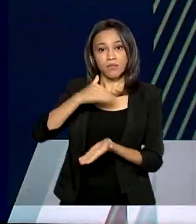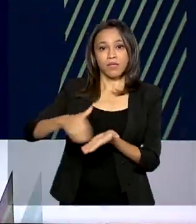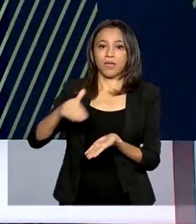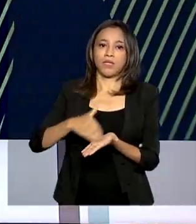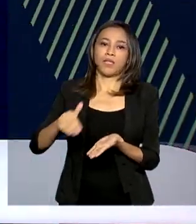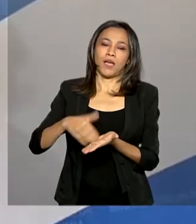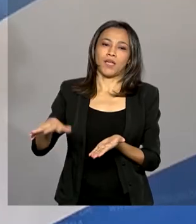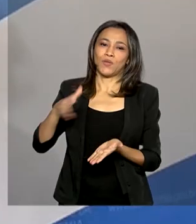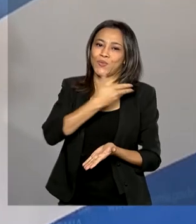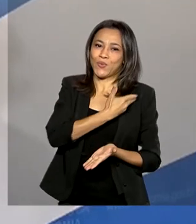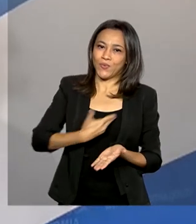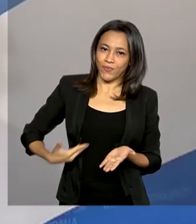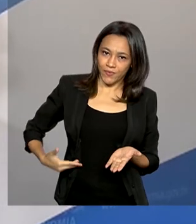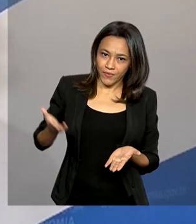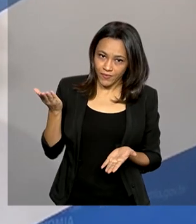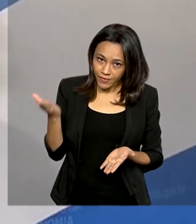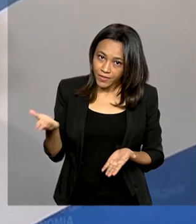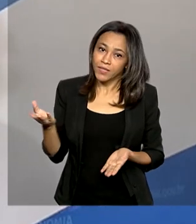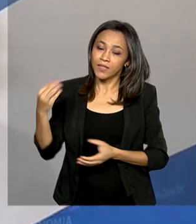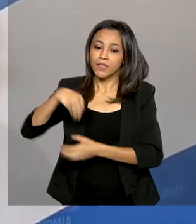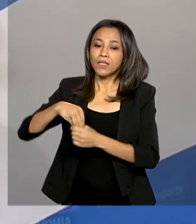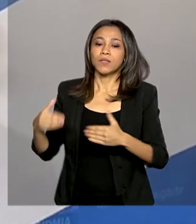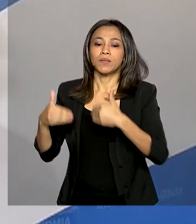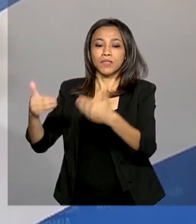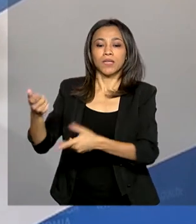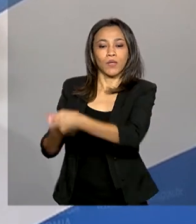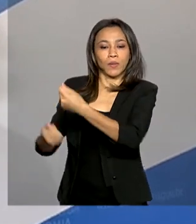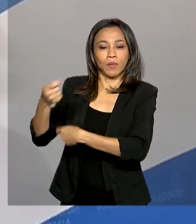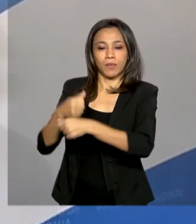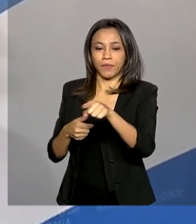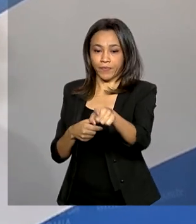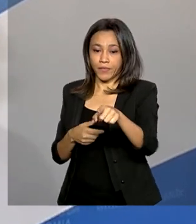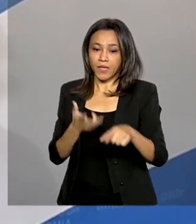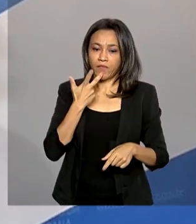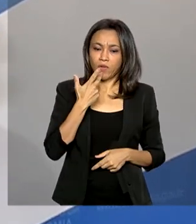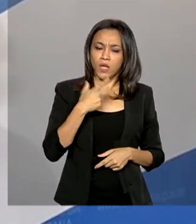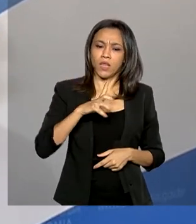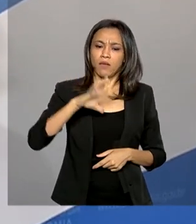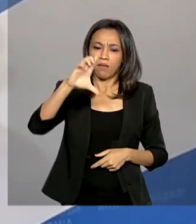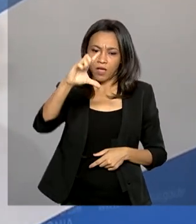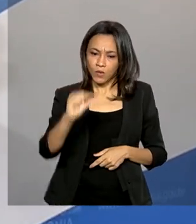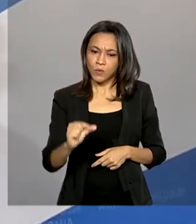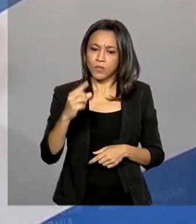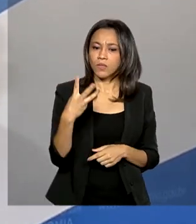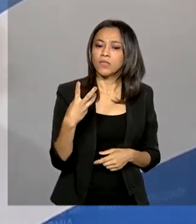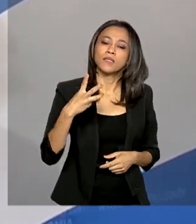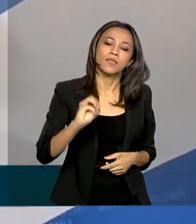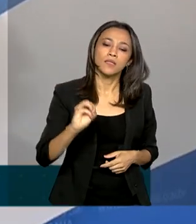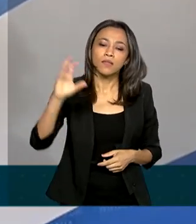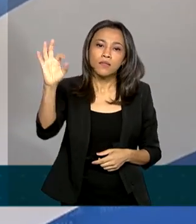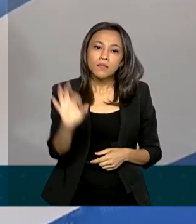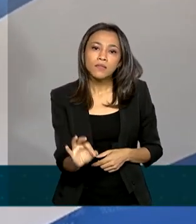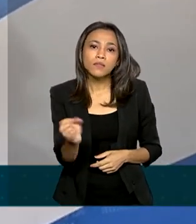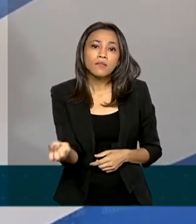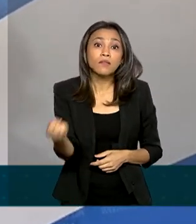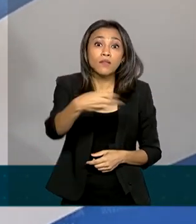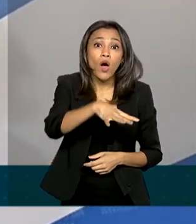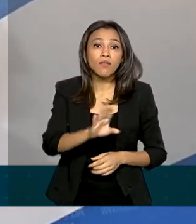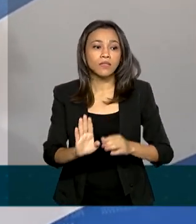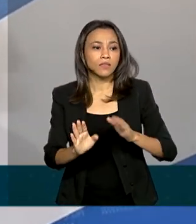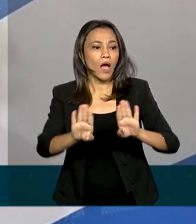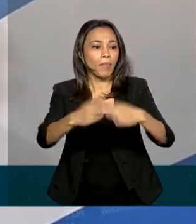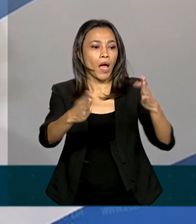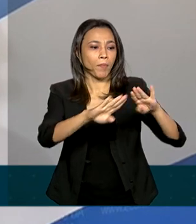da Economia. Nós vimos uma redução de em torno de 30% no volume de novos negócios sendo